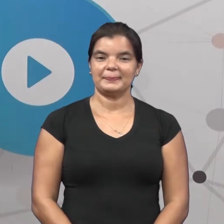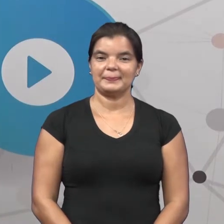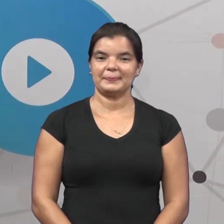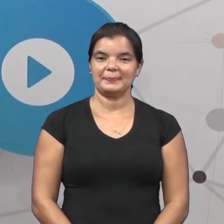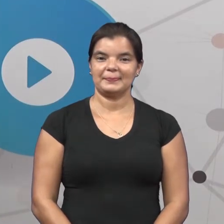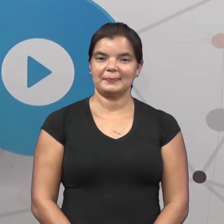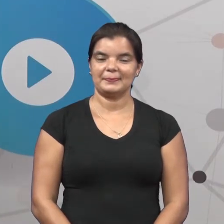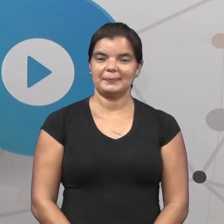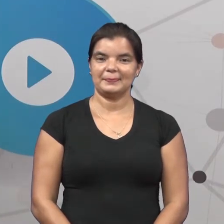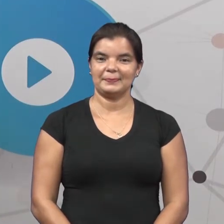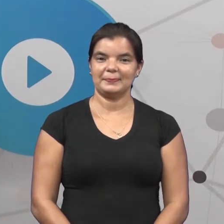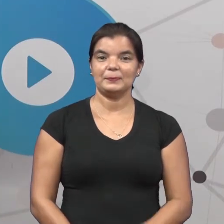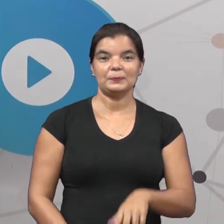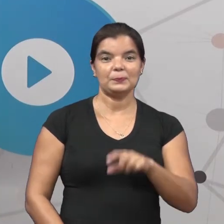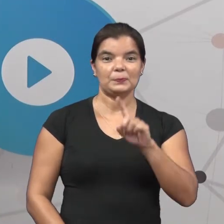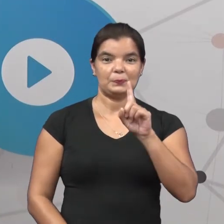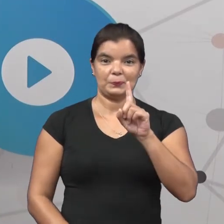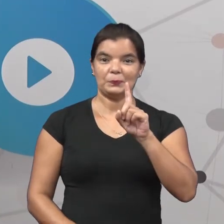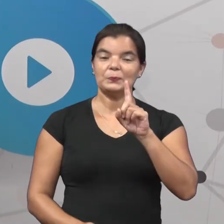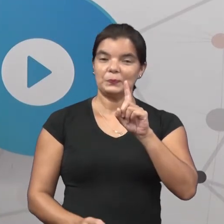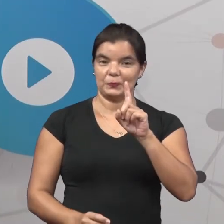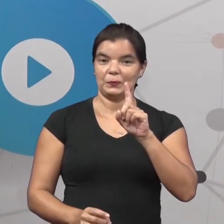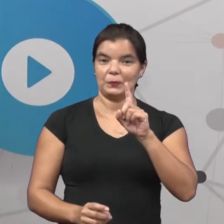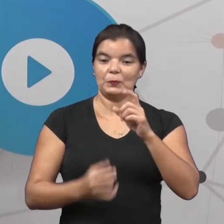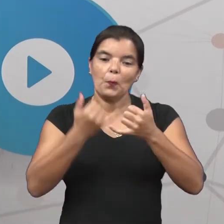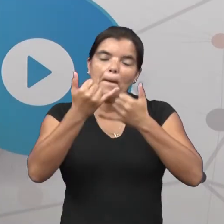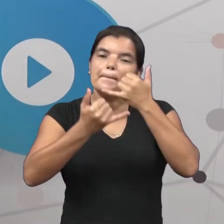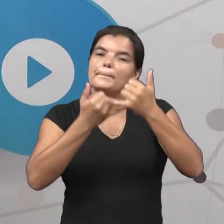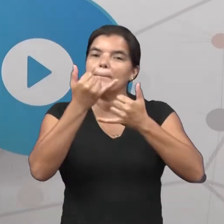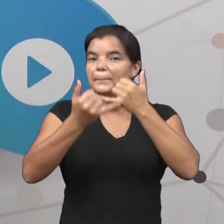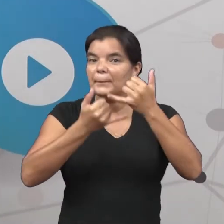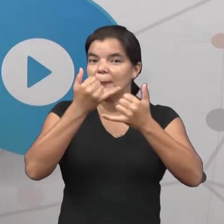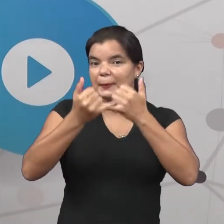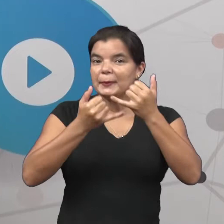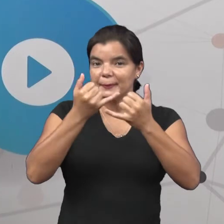Um ursinho de pelúcia.